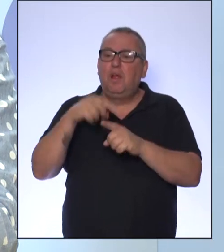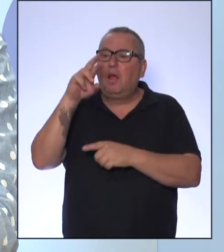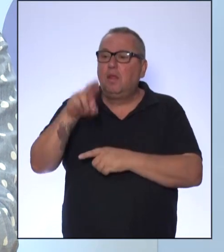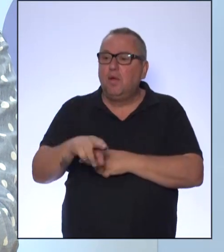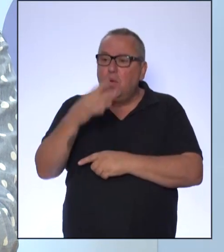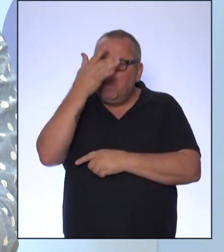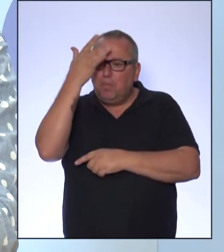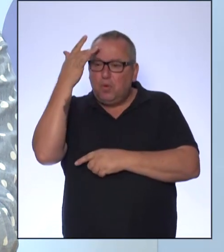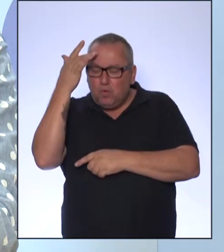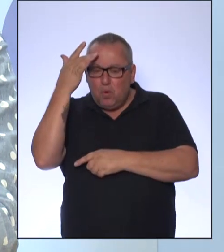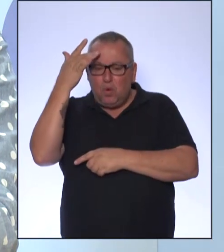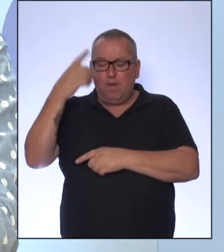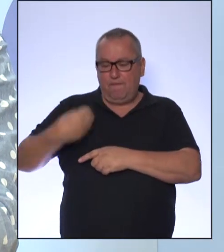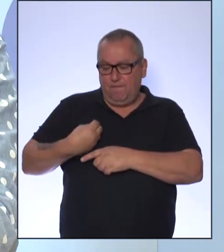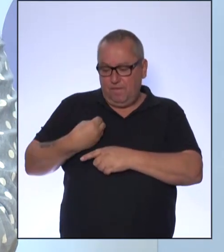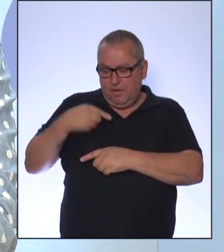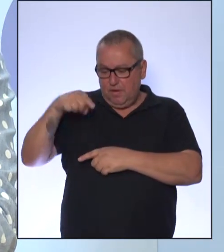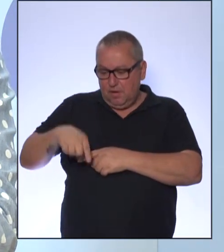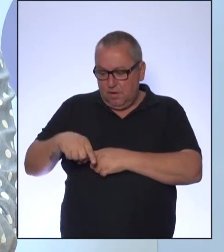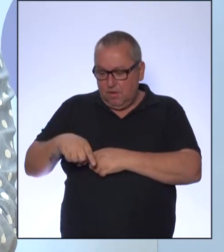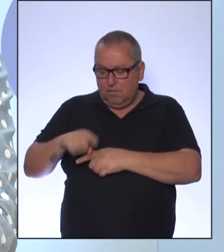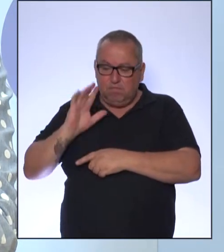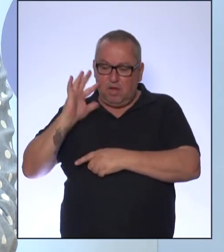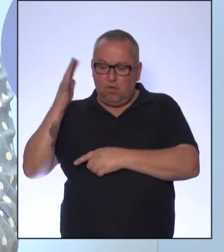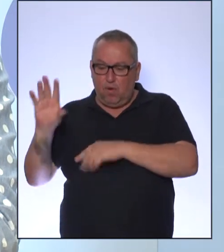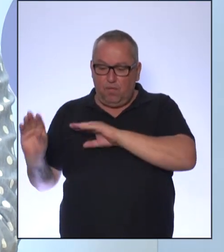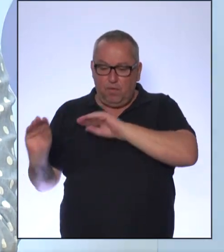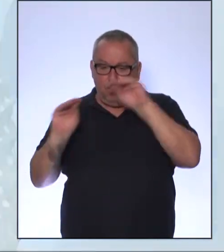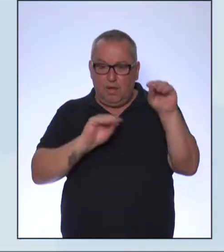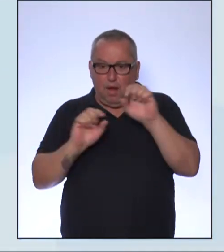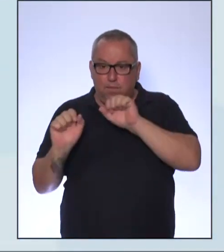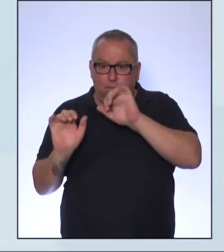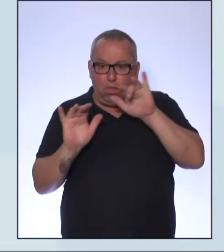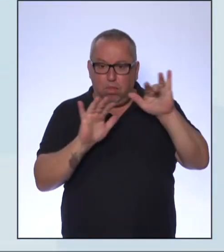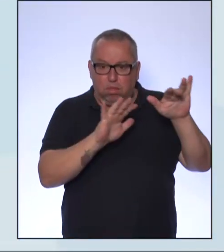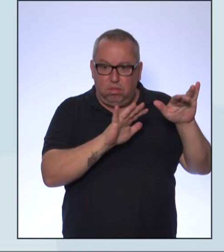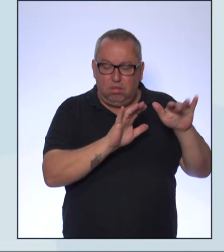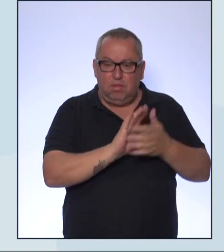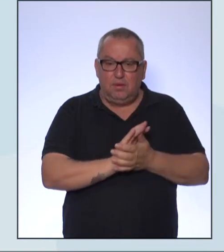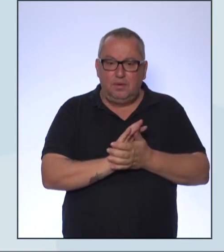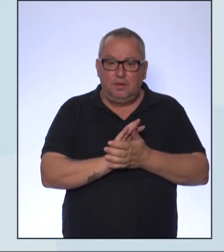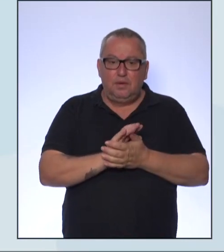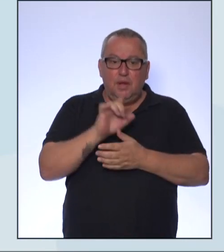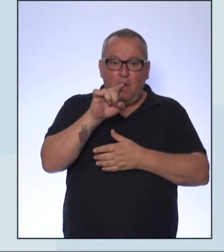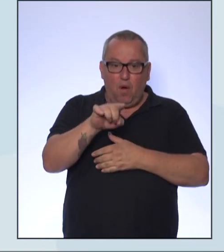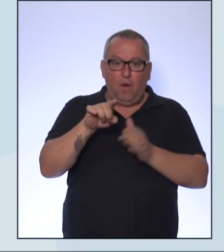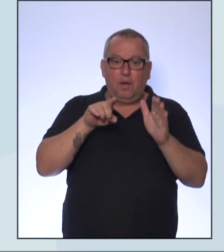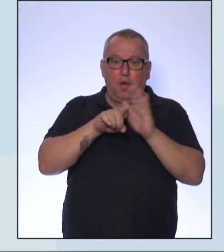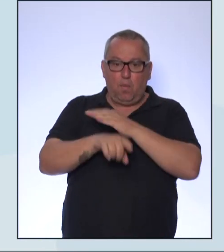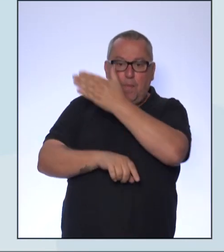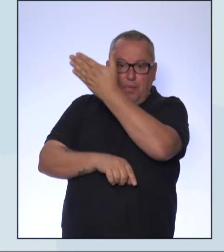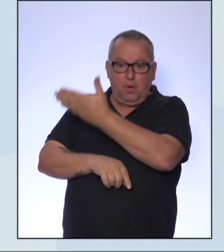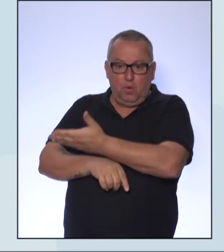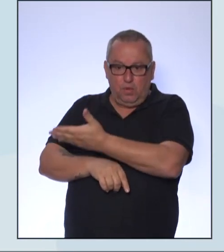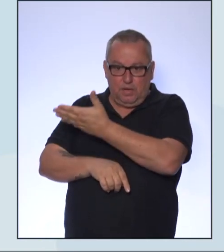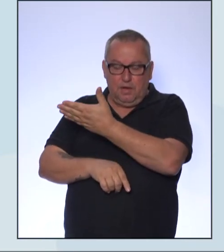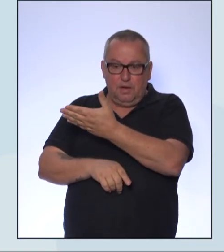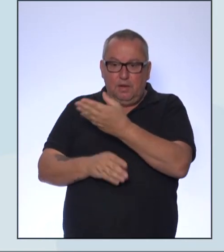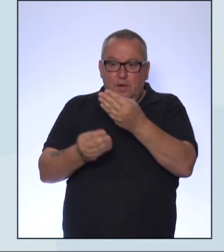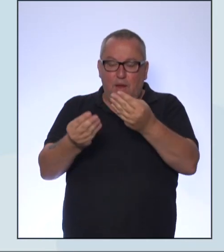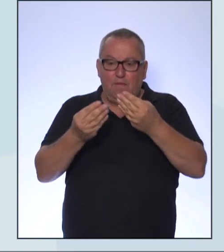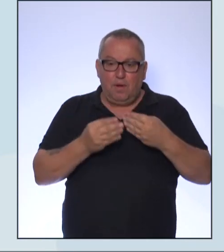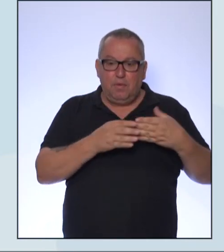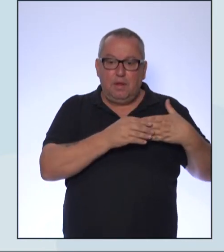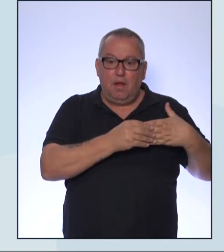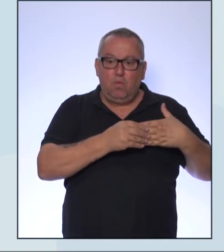a buscarem outros lugares para viver? Essa pergunta vai nortear toda a nossa